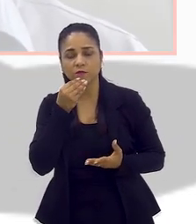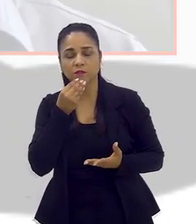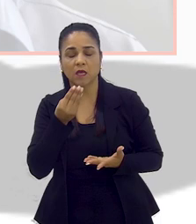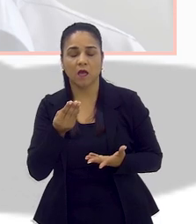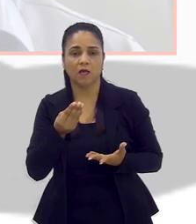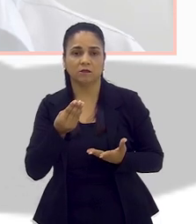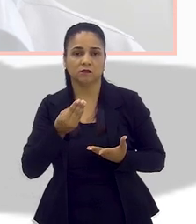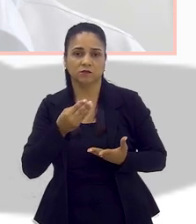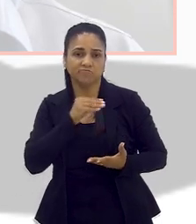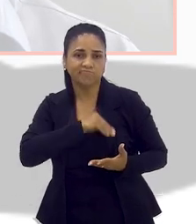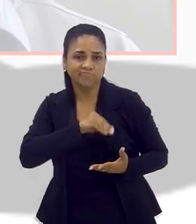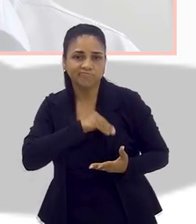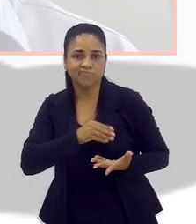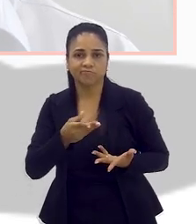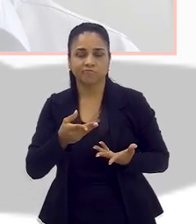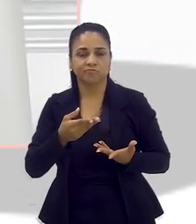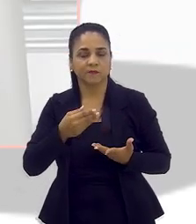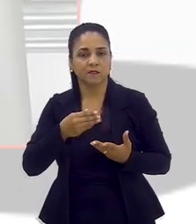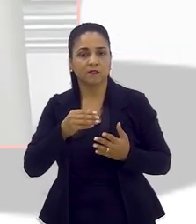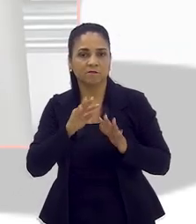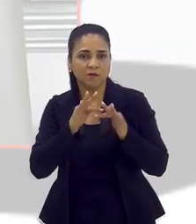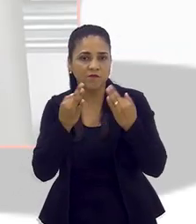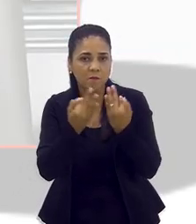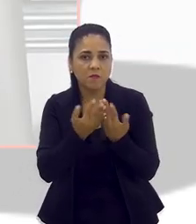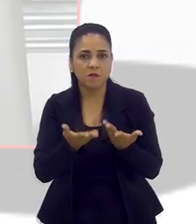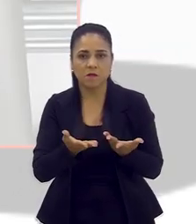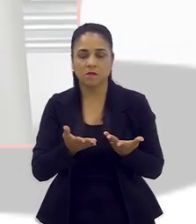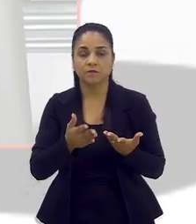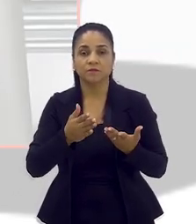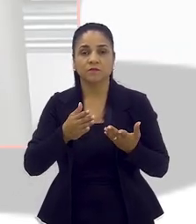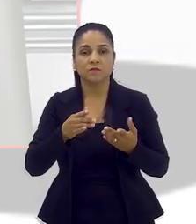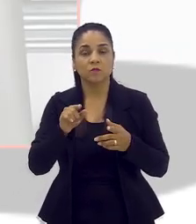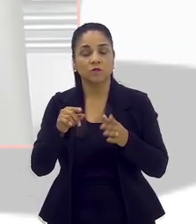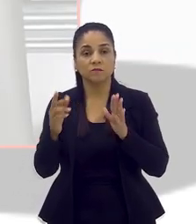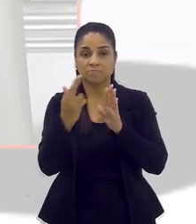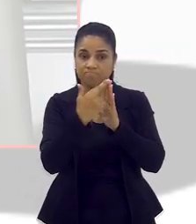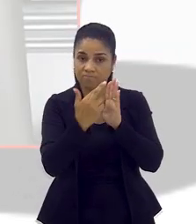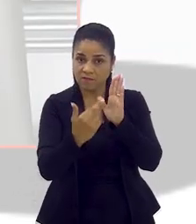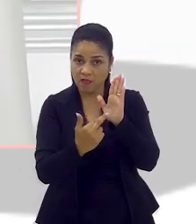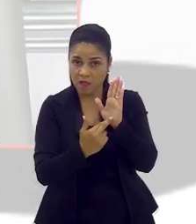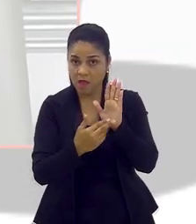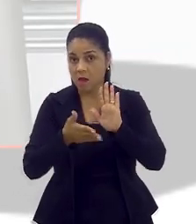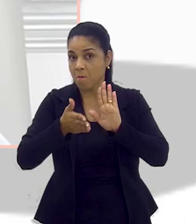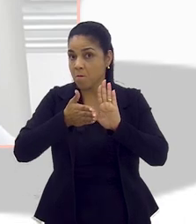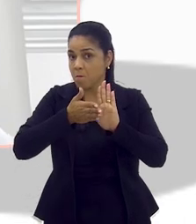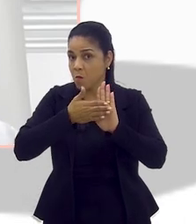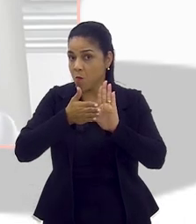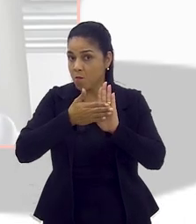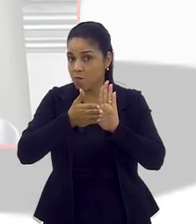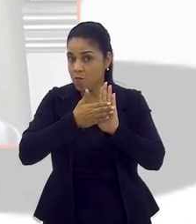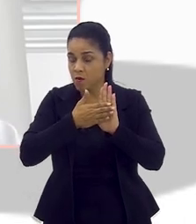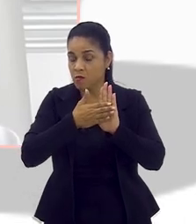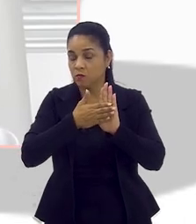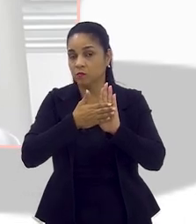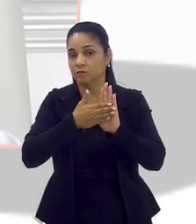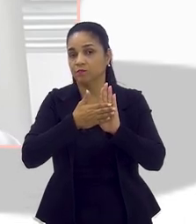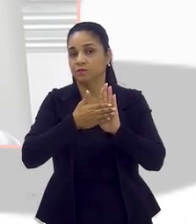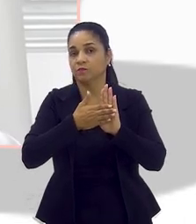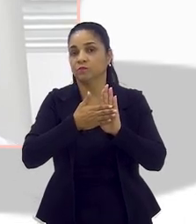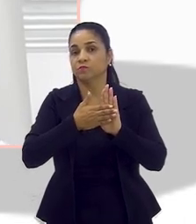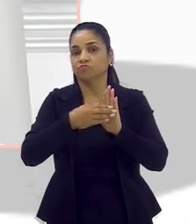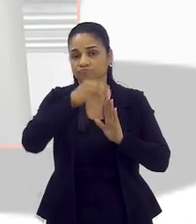você quando o aplicativo te coloca no circuito com o entregador dizendo que, propondo que você ofereça uma